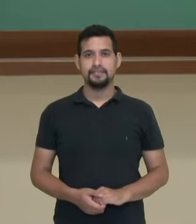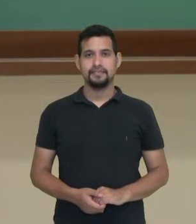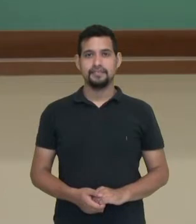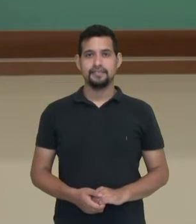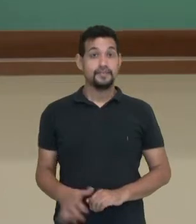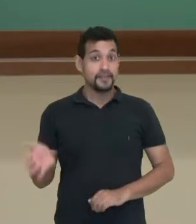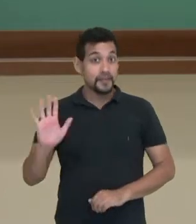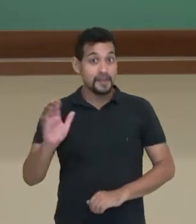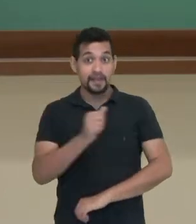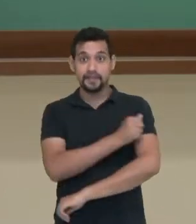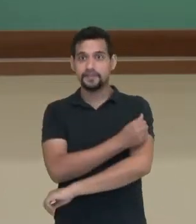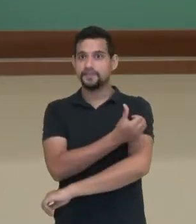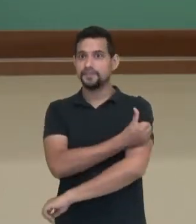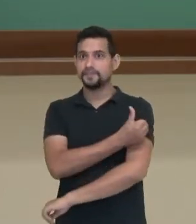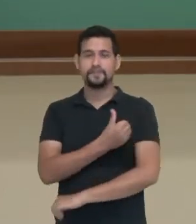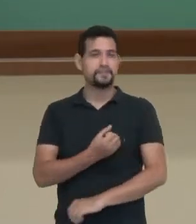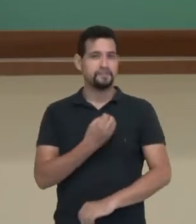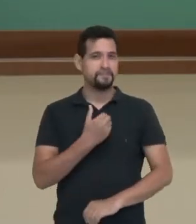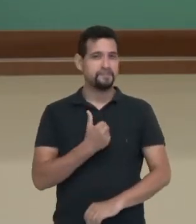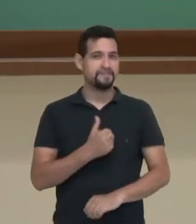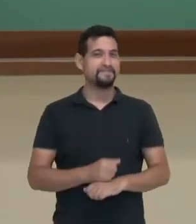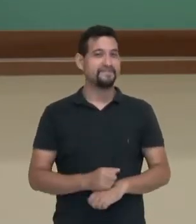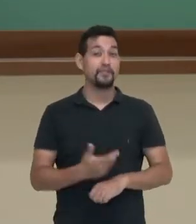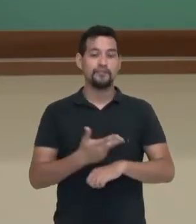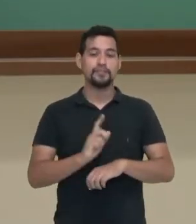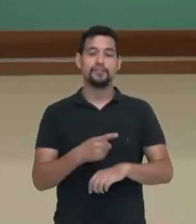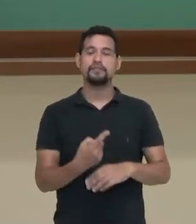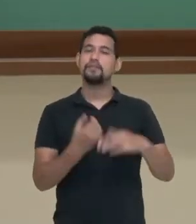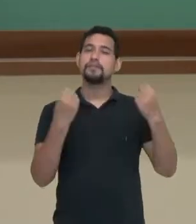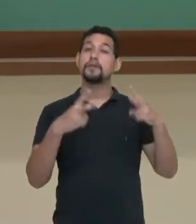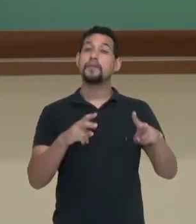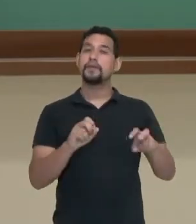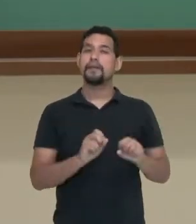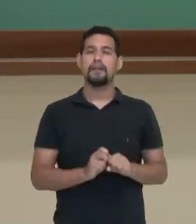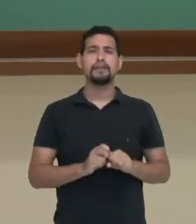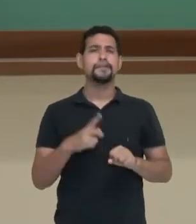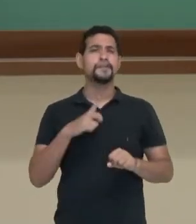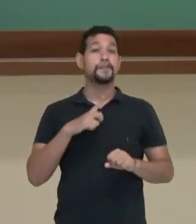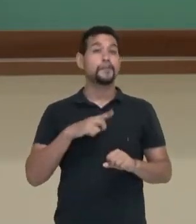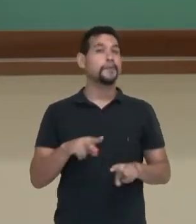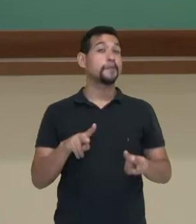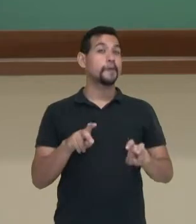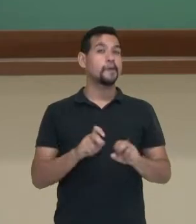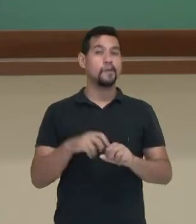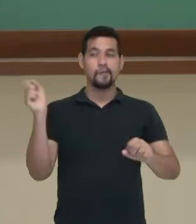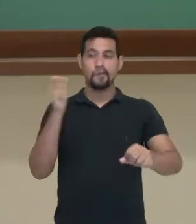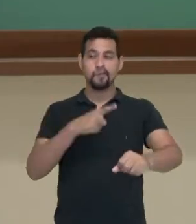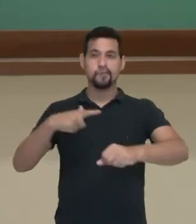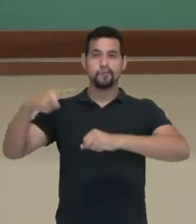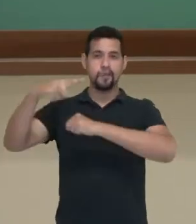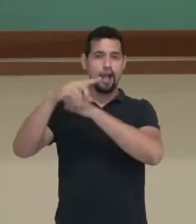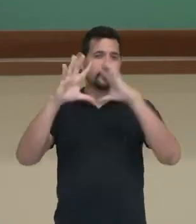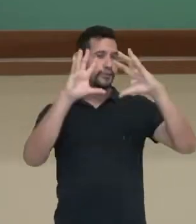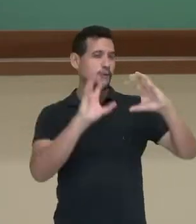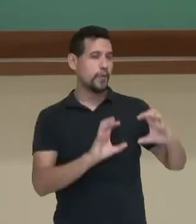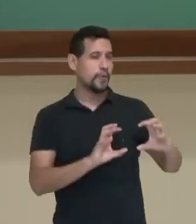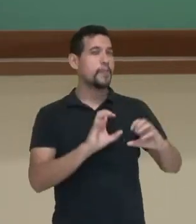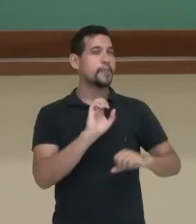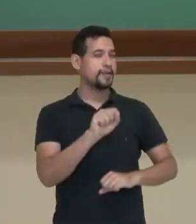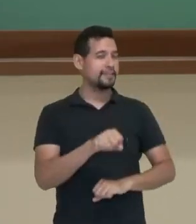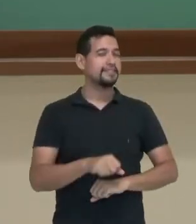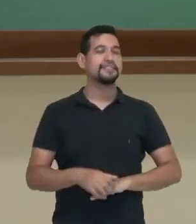Olá estudantes do sexto ano, nesse vídeo nós vamos falar da esfera celeste, mais especificamente das